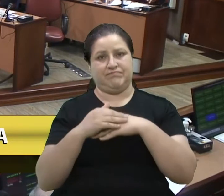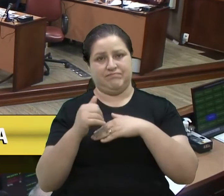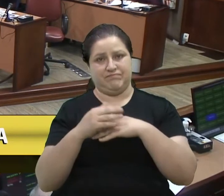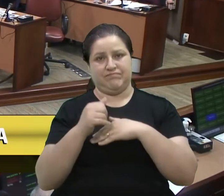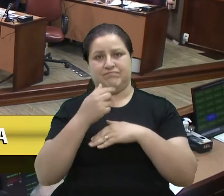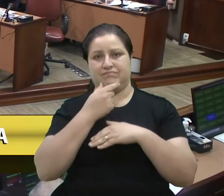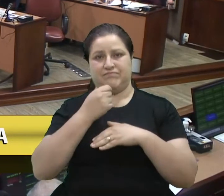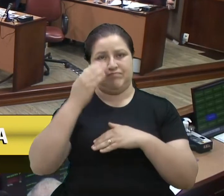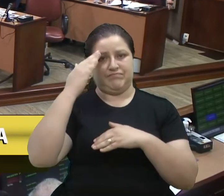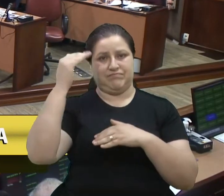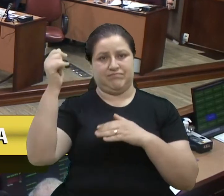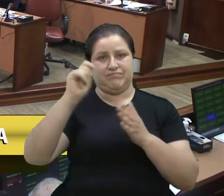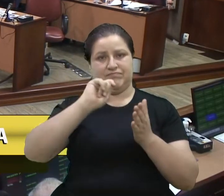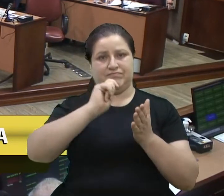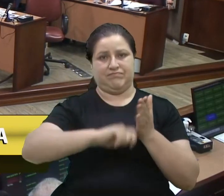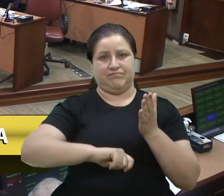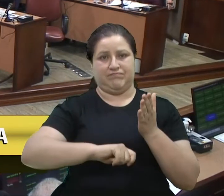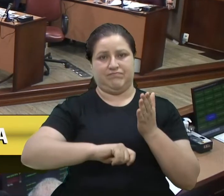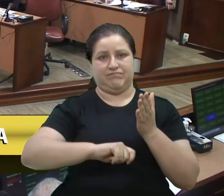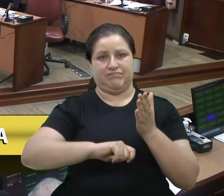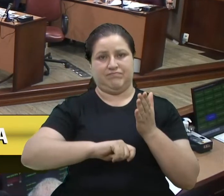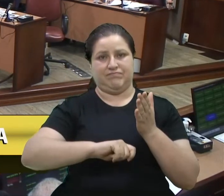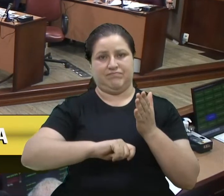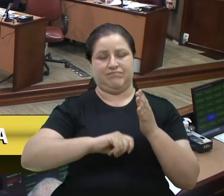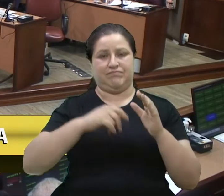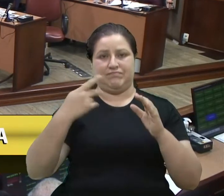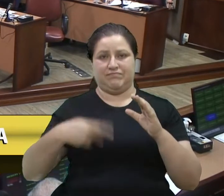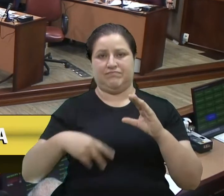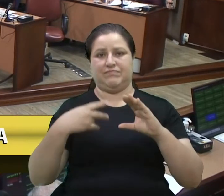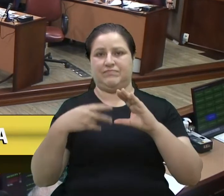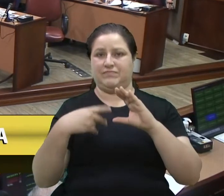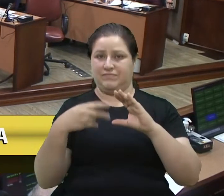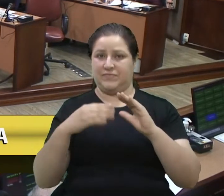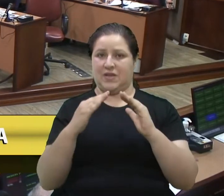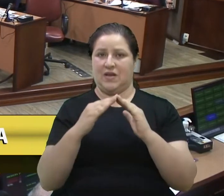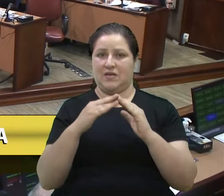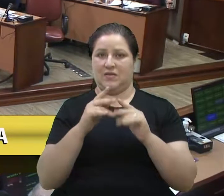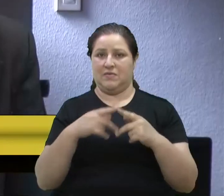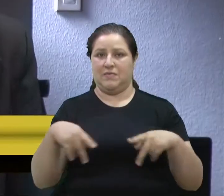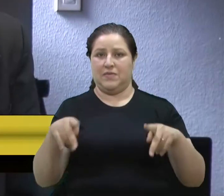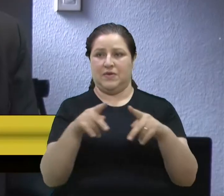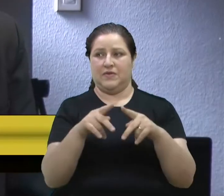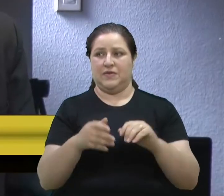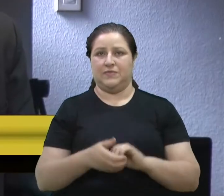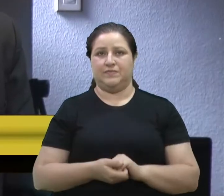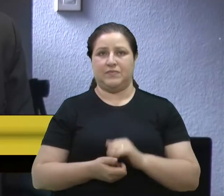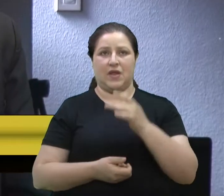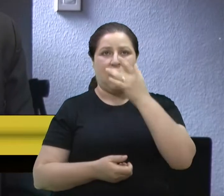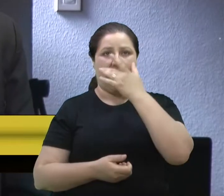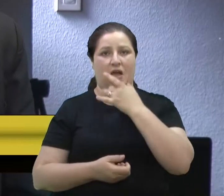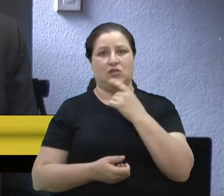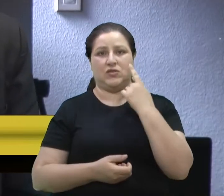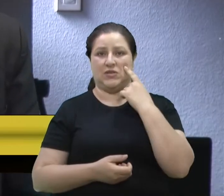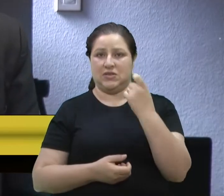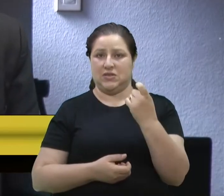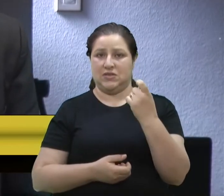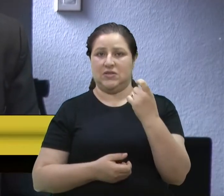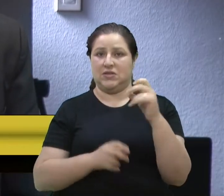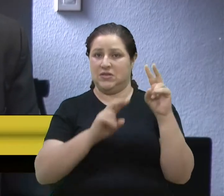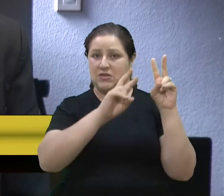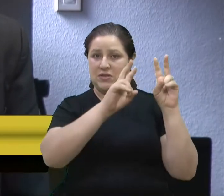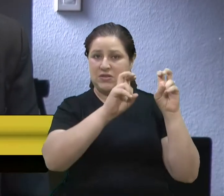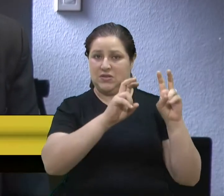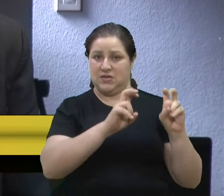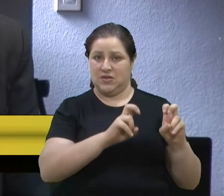escritor na nossa Câmara de Vereadores, da Casa do Povo. Acho que é interessante esses temas abordados,